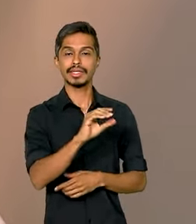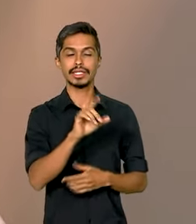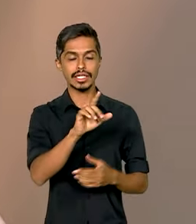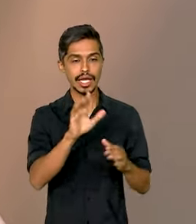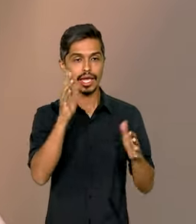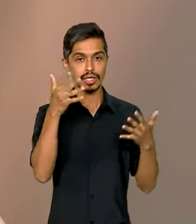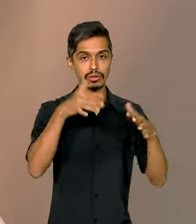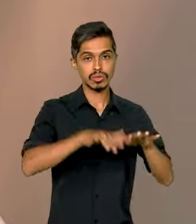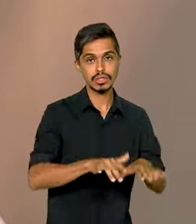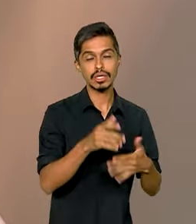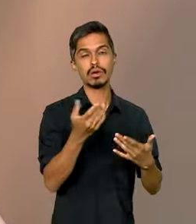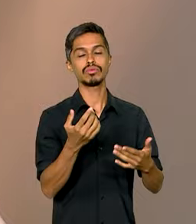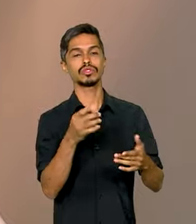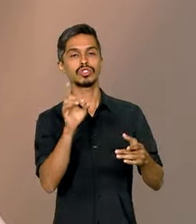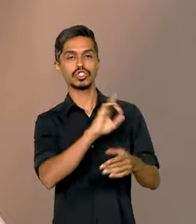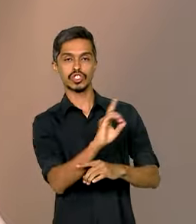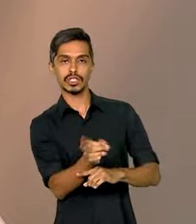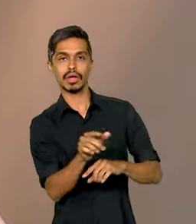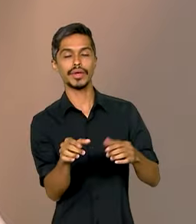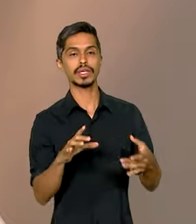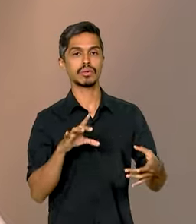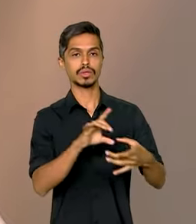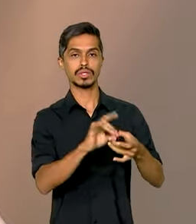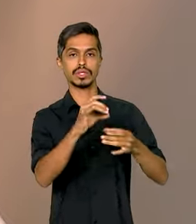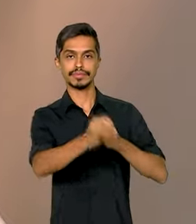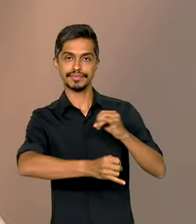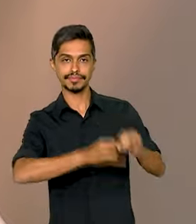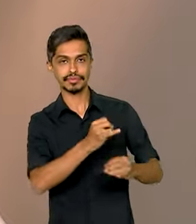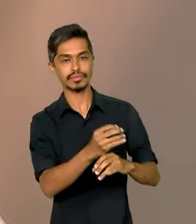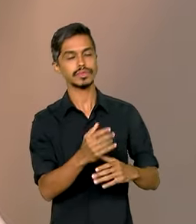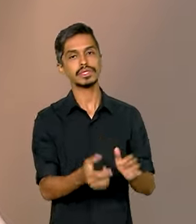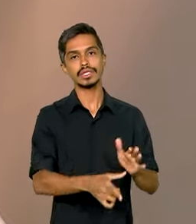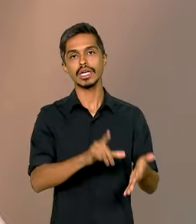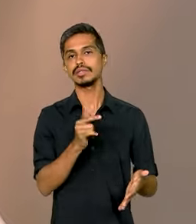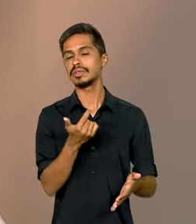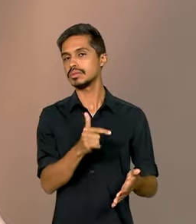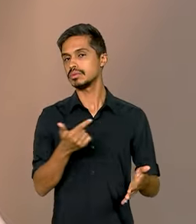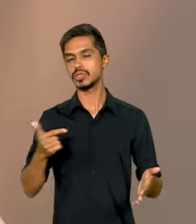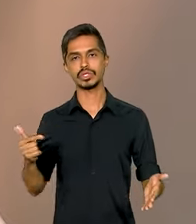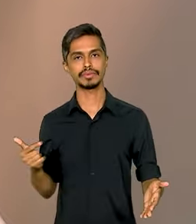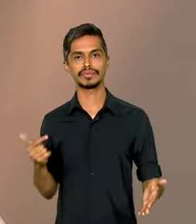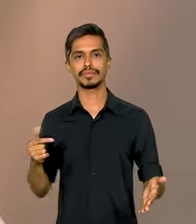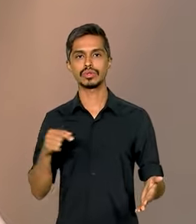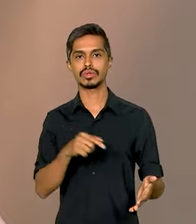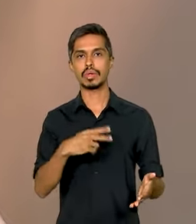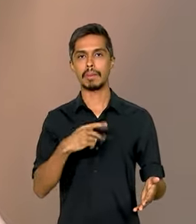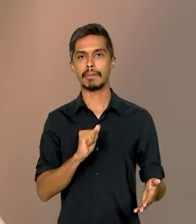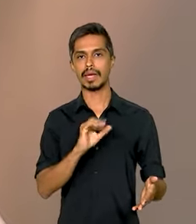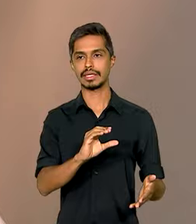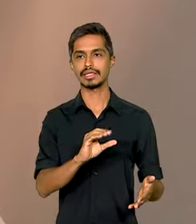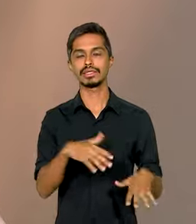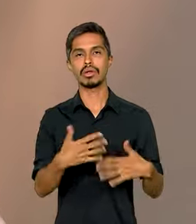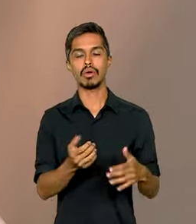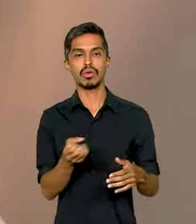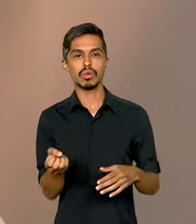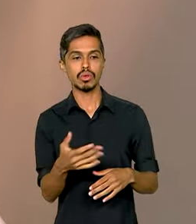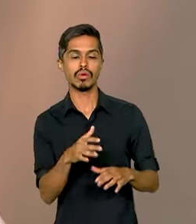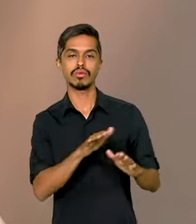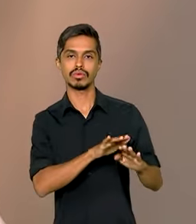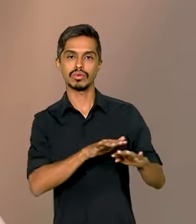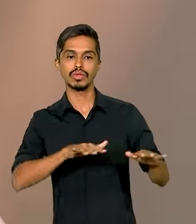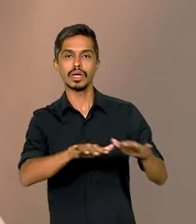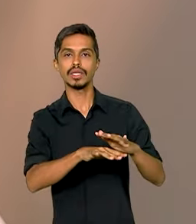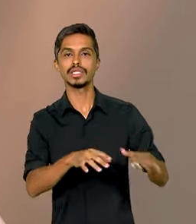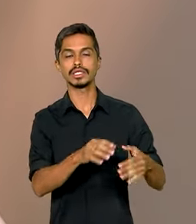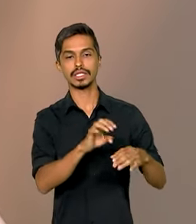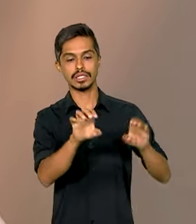digital e conectividade. Coisa que não existiu nas edições anteriores do PAC. Então, um eixo novo dentro do eixo de